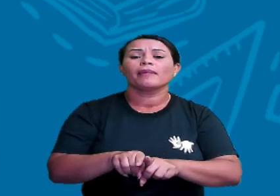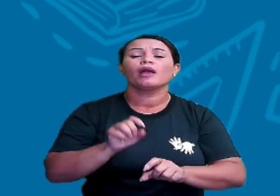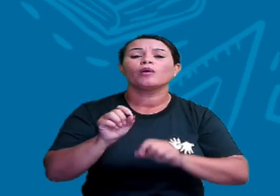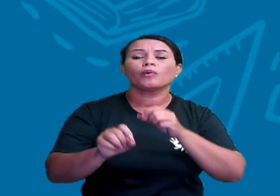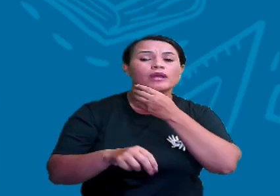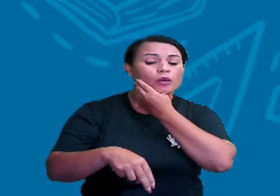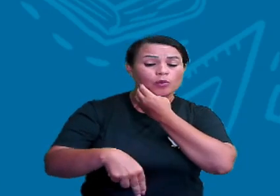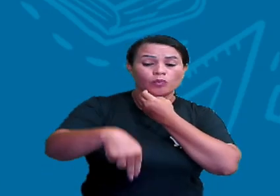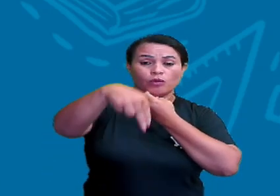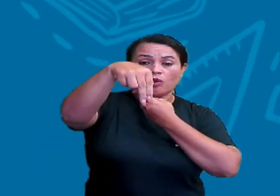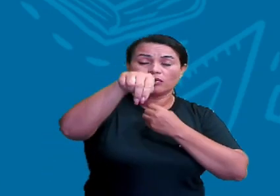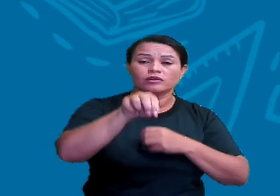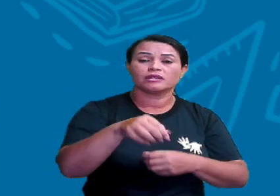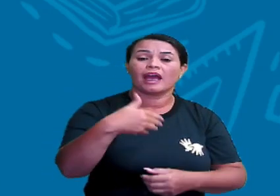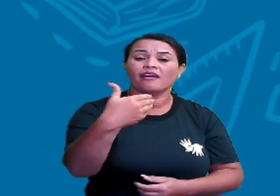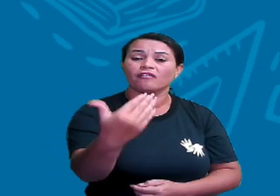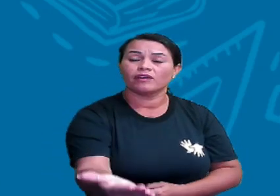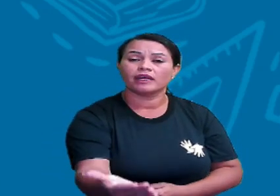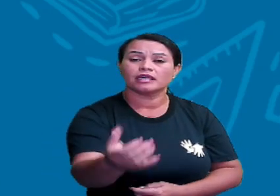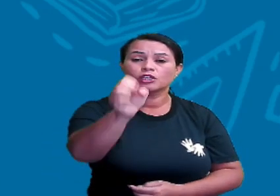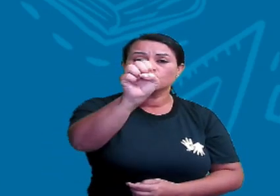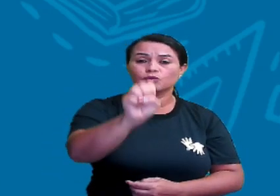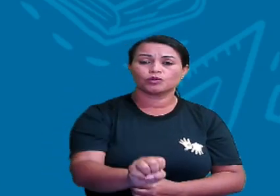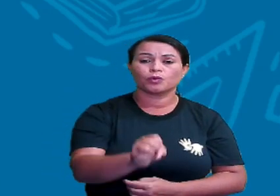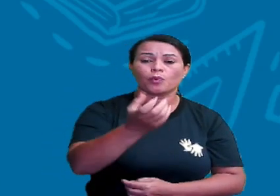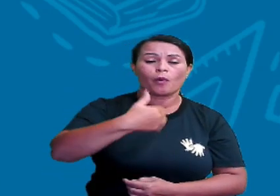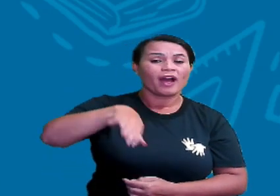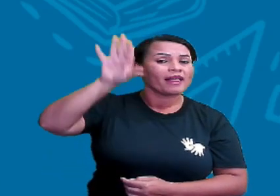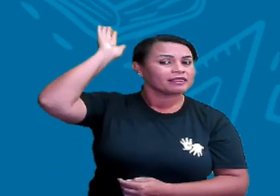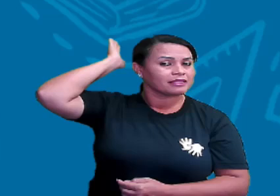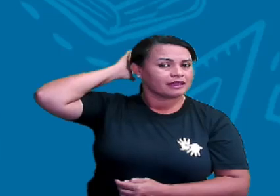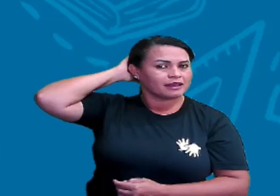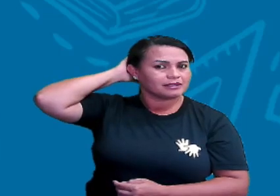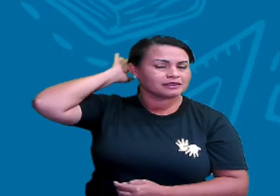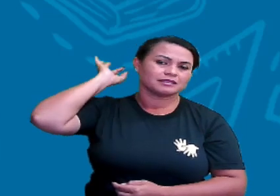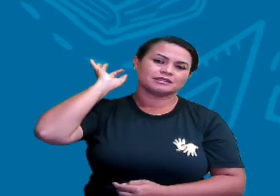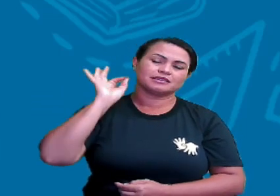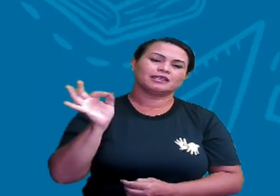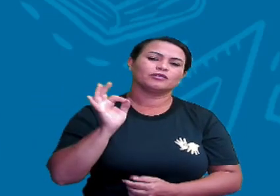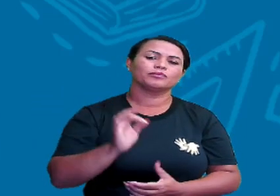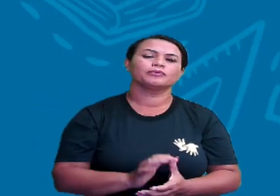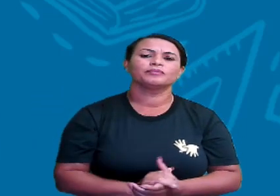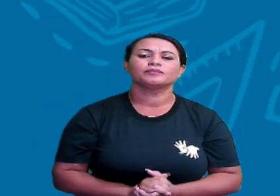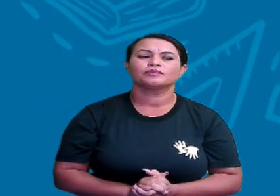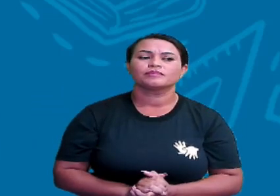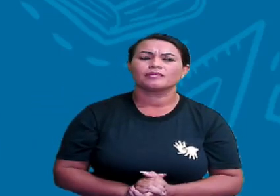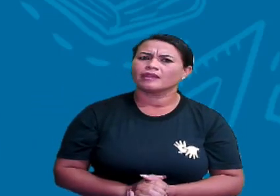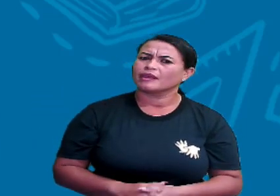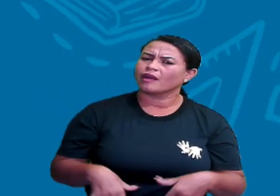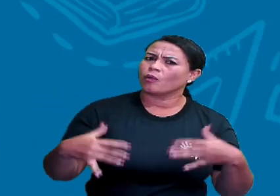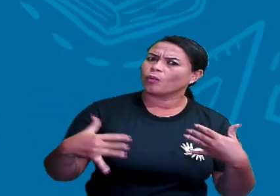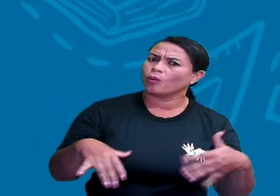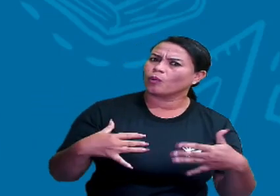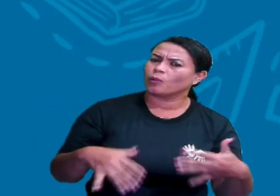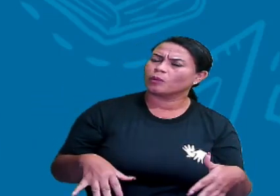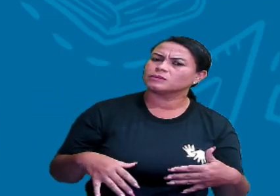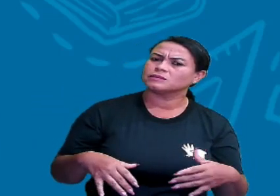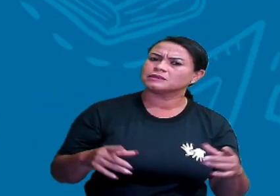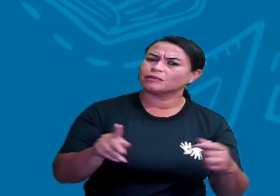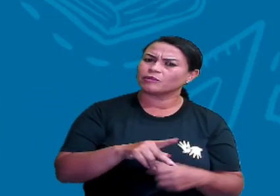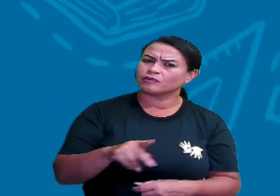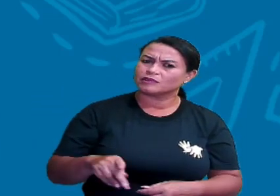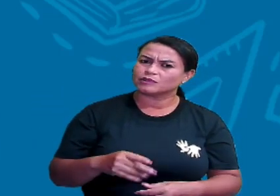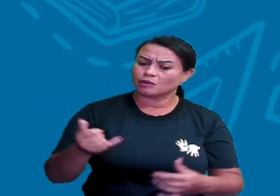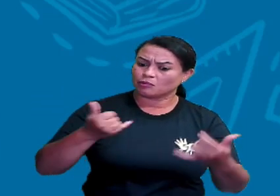à sua frente e o sul atrás, nas costas. Tá certo? Ah, professora, foi muita informação